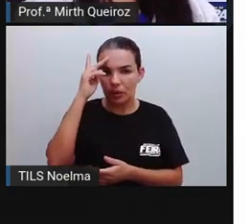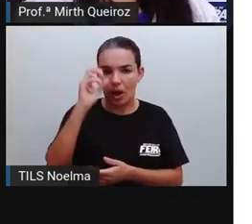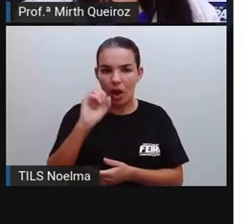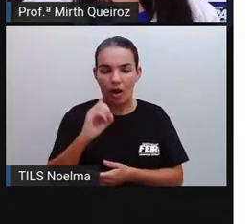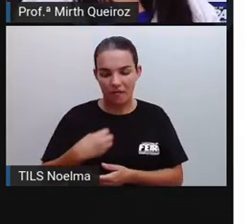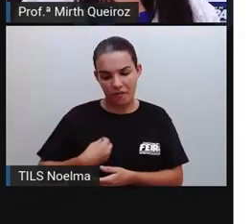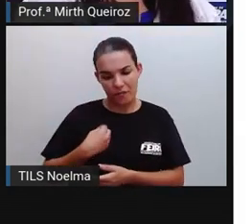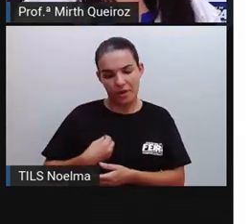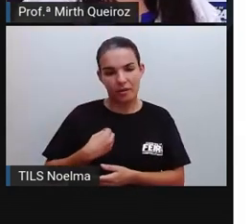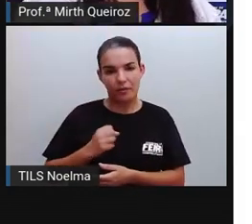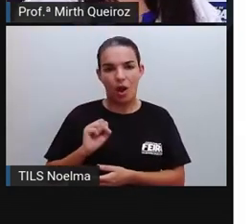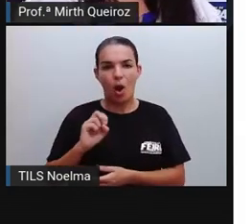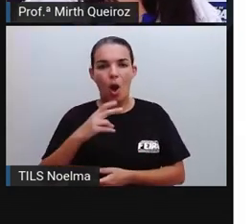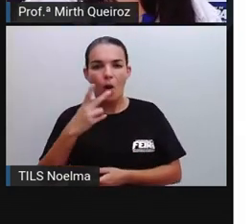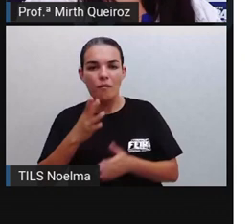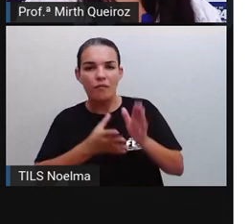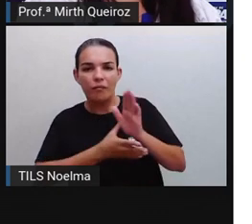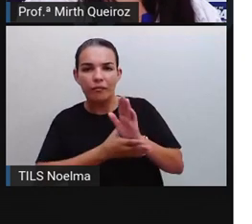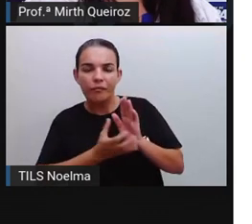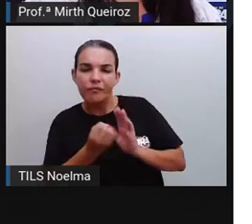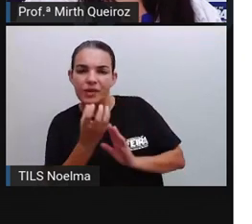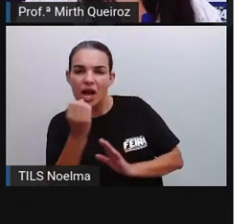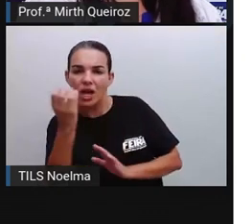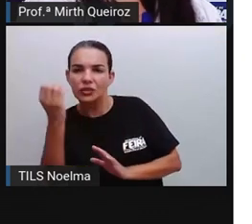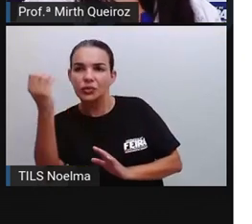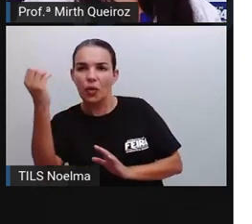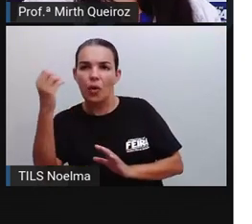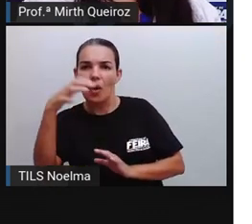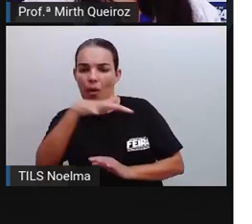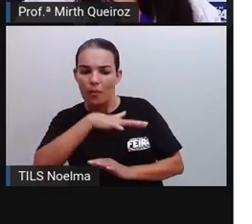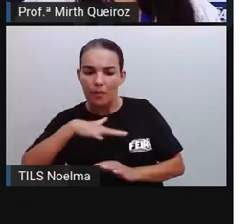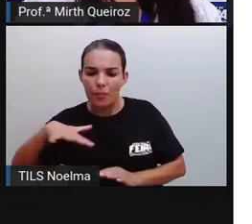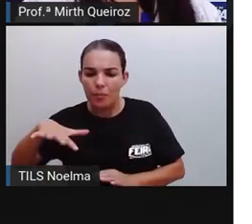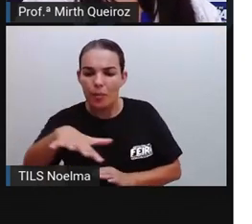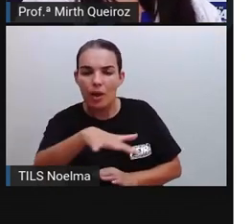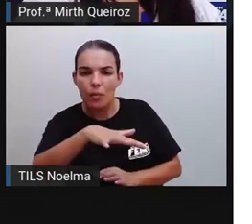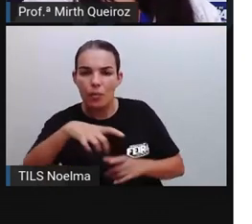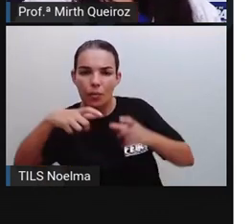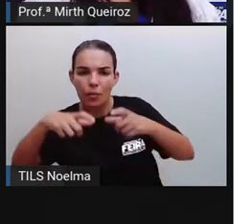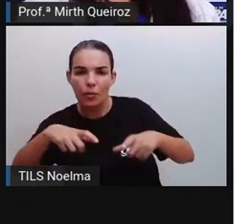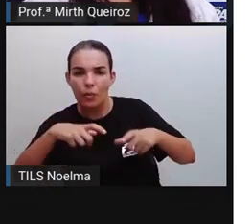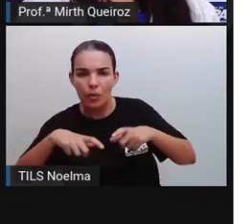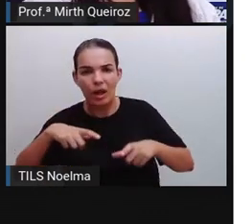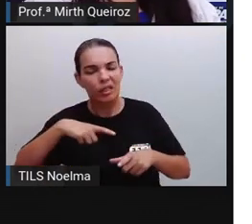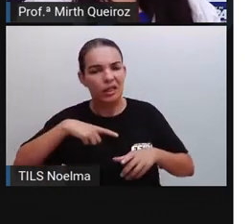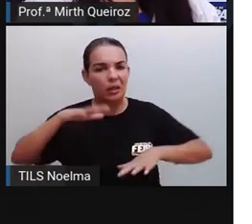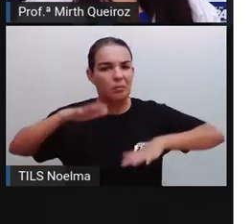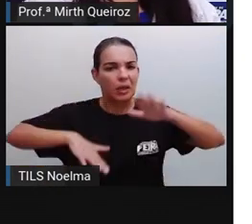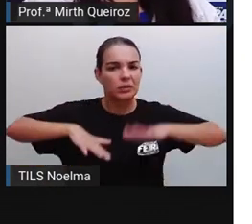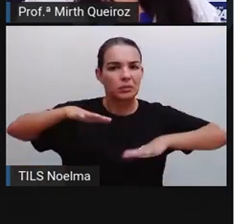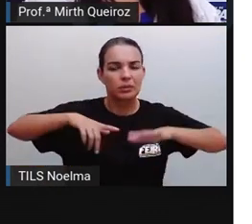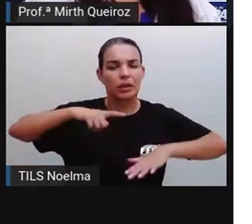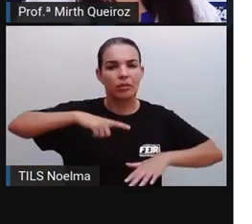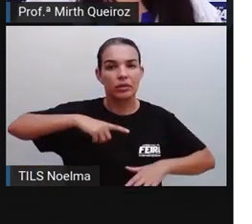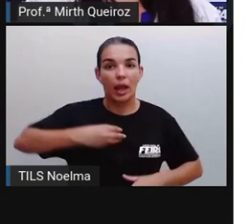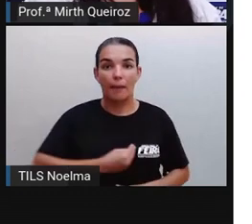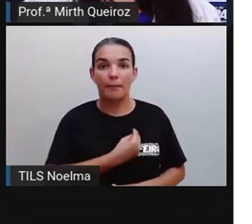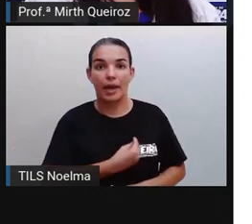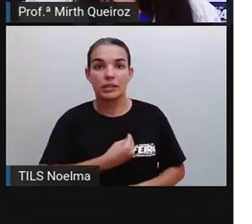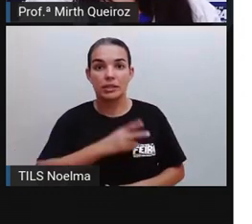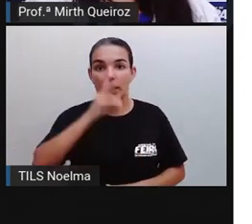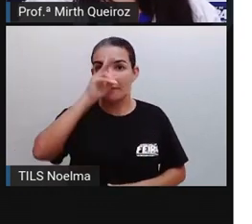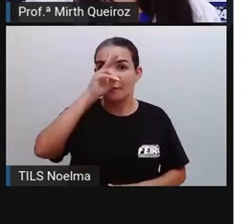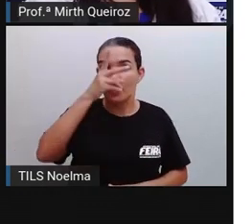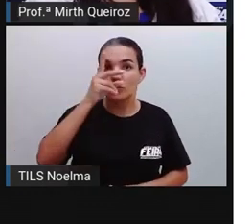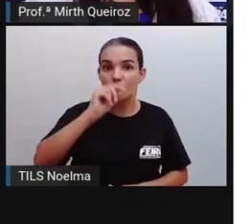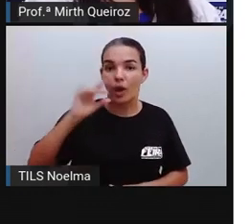dias para áreas onde esteja ocorrendo a transmissão de dengue ou que tem a presença do Aedes aegypti e